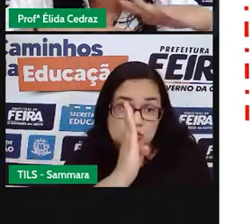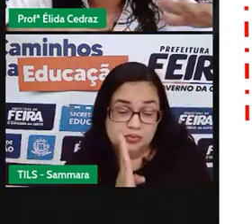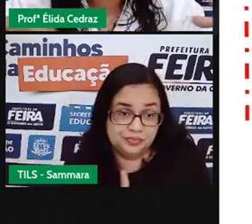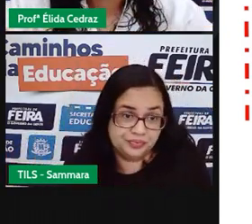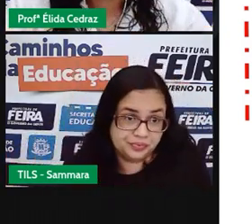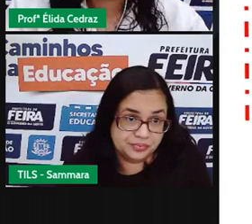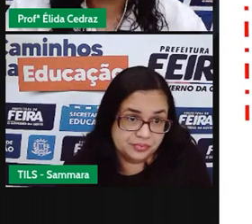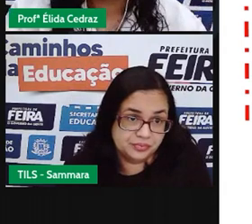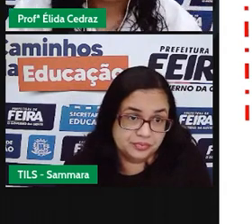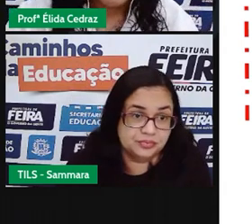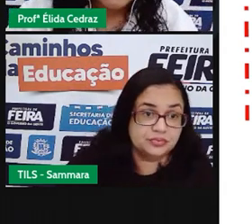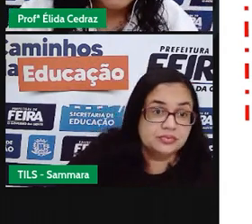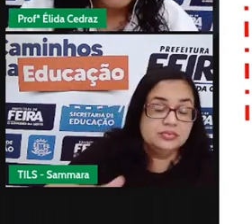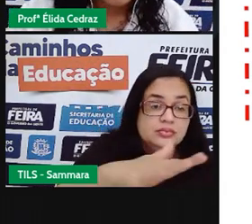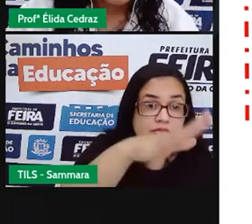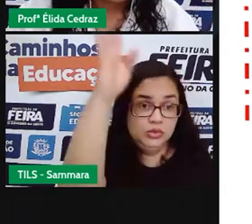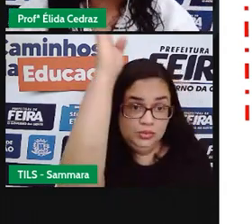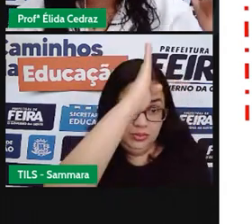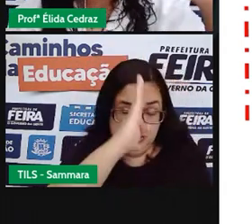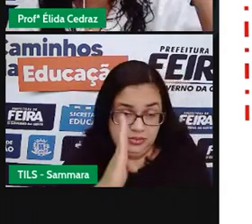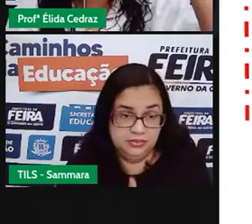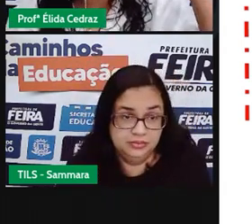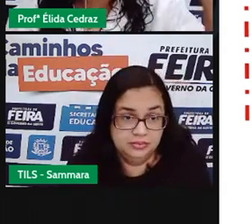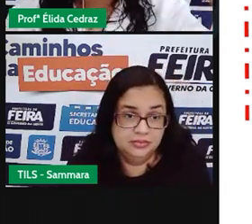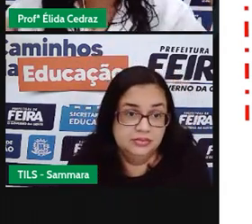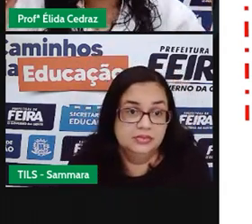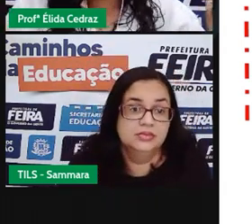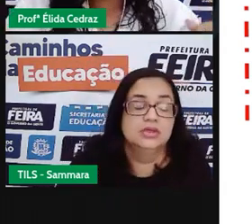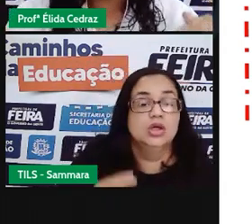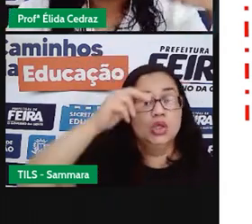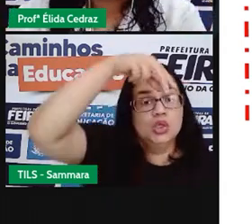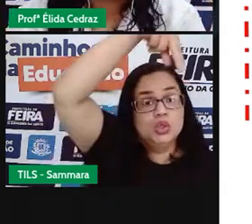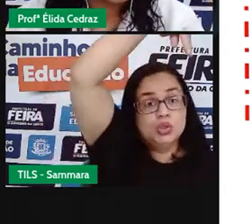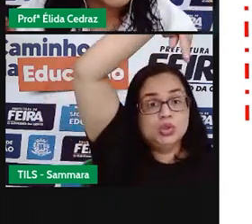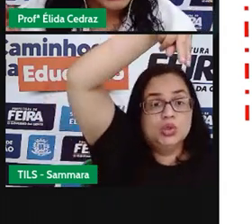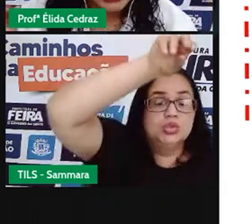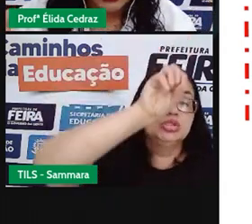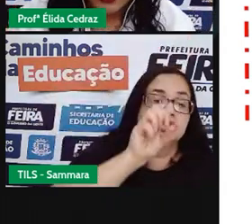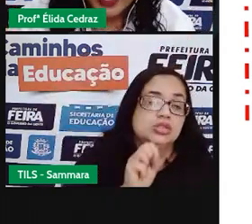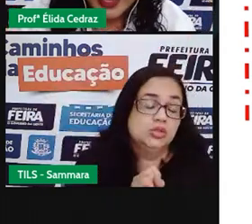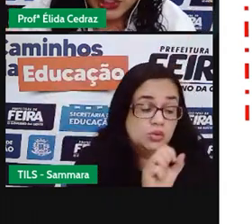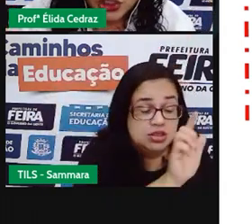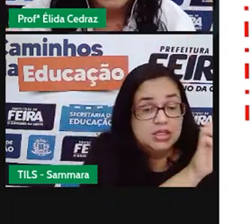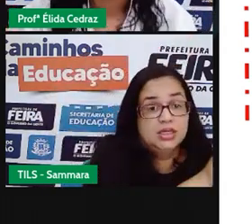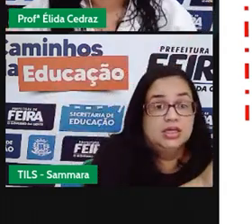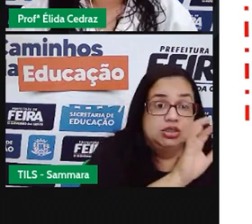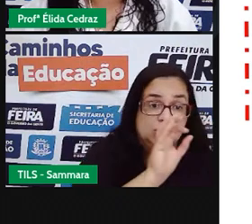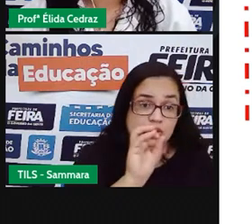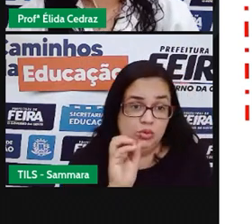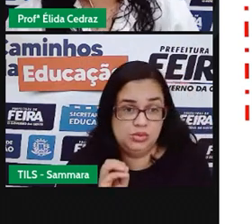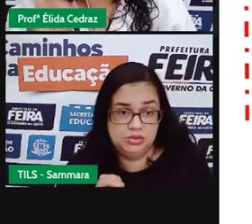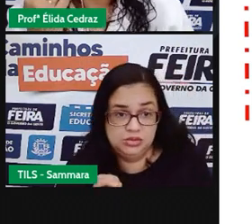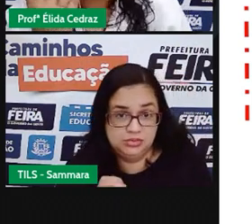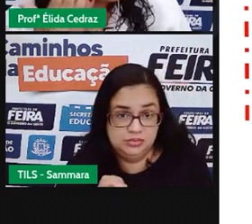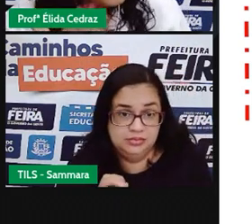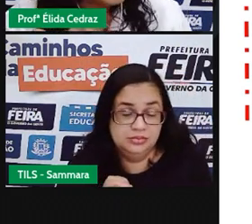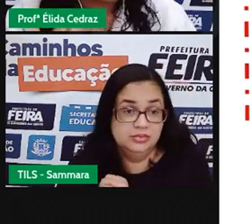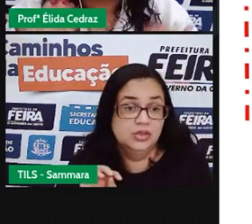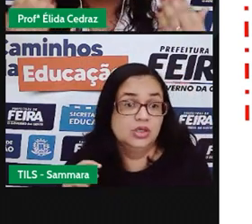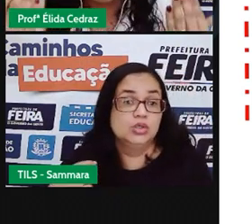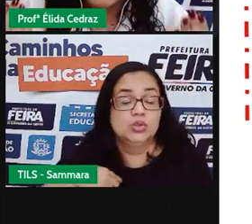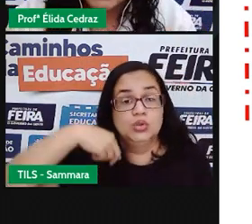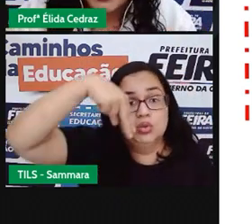todo o território do Brasil. De norte a sul, de leste a oeste, do